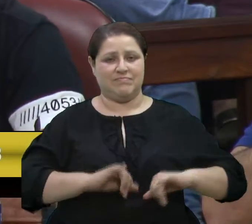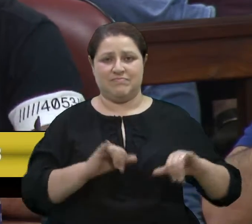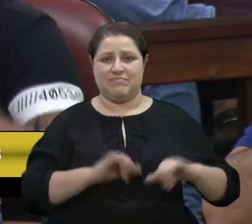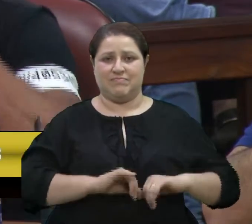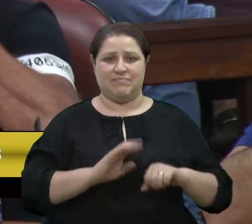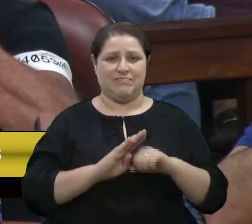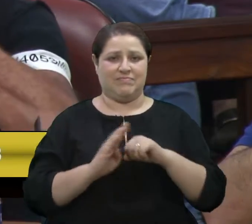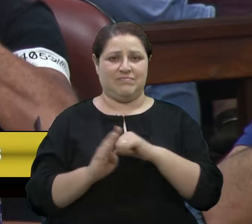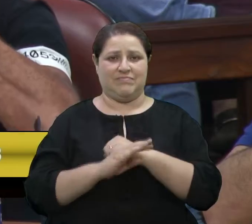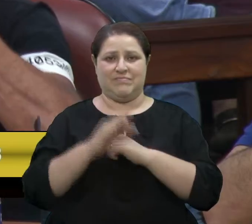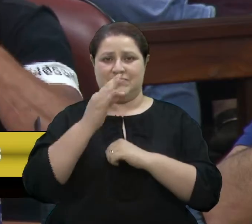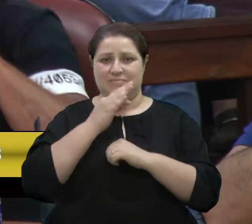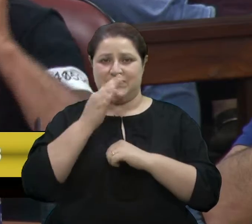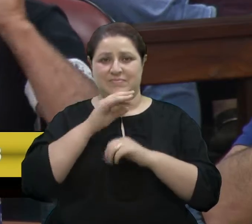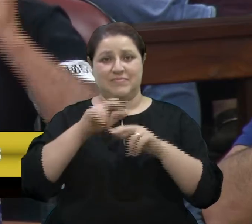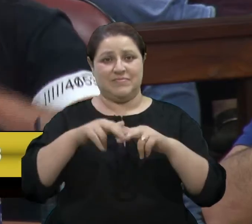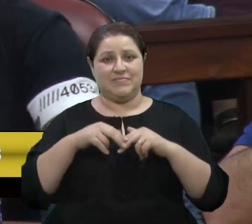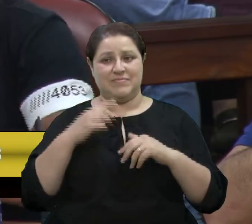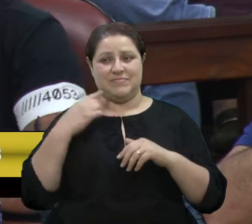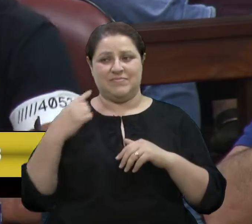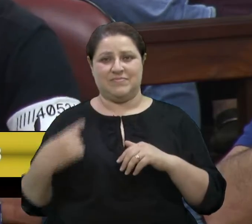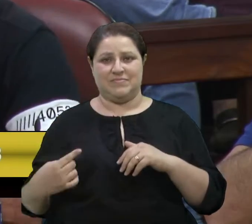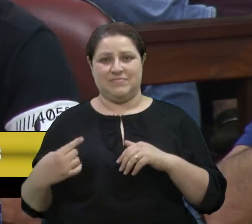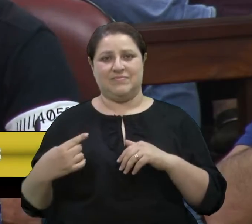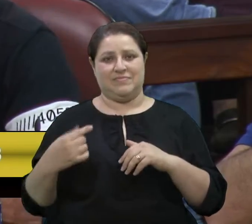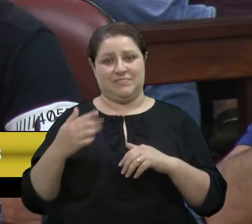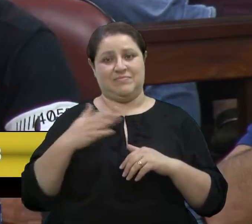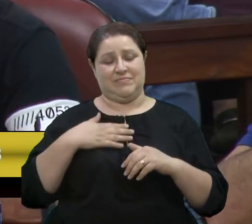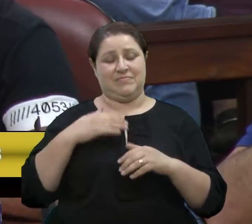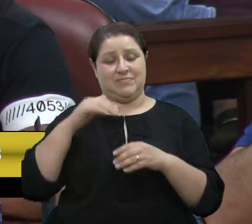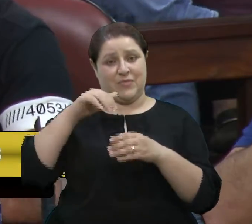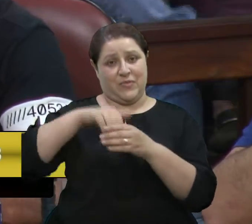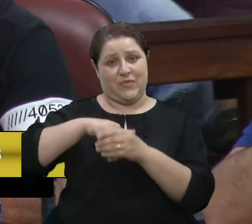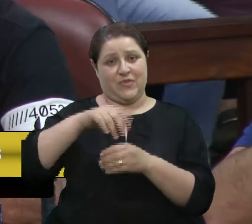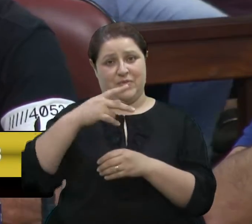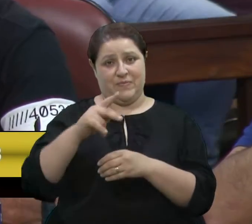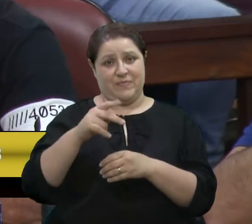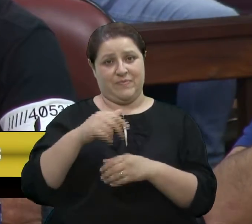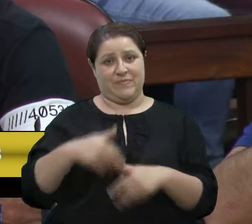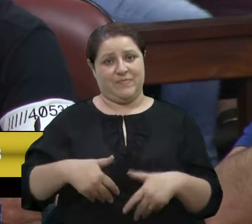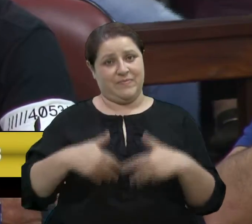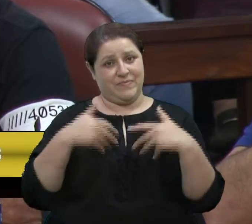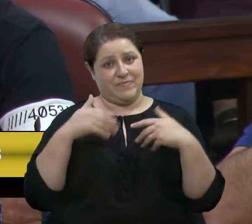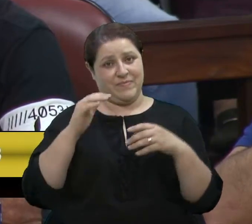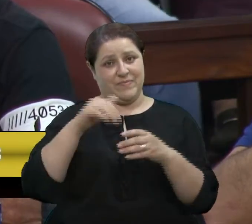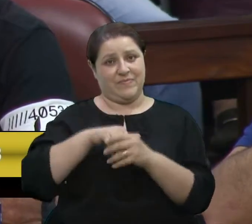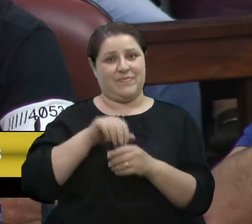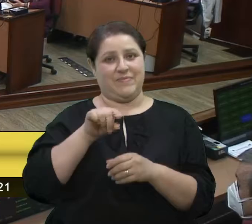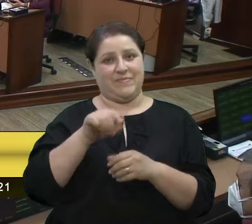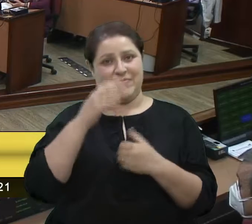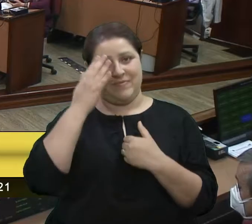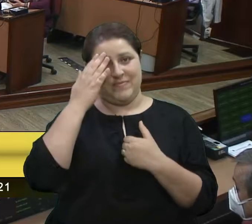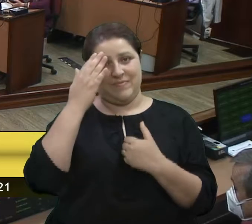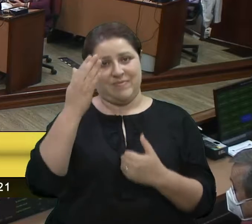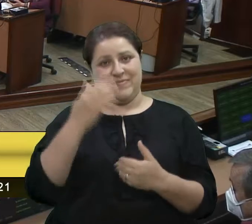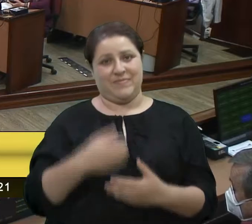Sul. Por isso, vereadora Denise, você terá meu voto, e com muito orgulho vou votar em você. Obrigado.